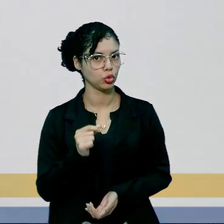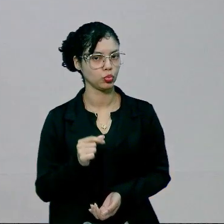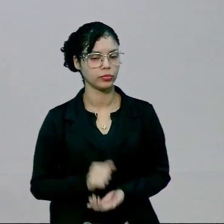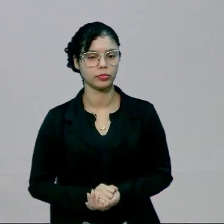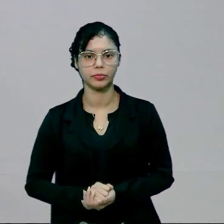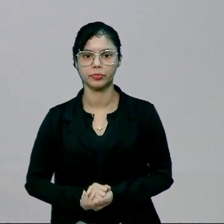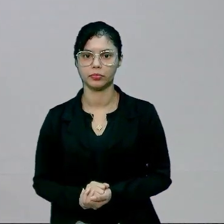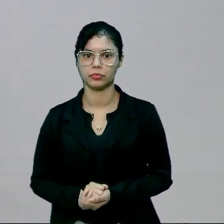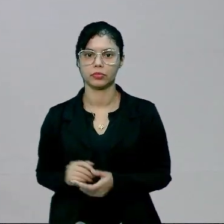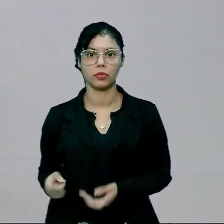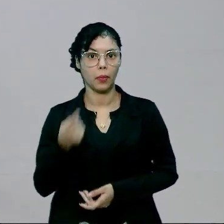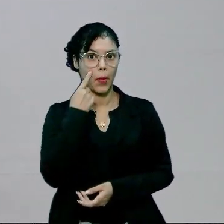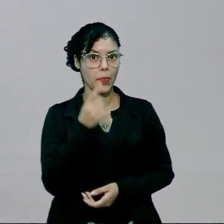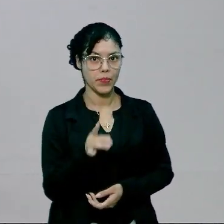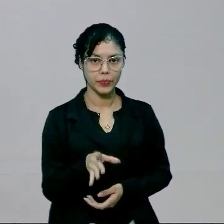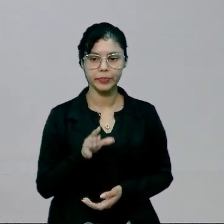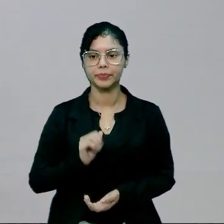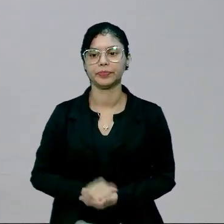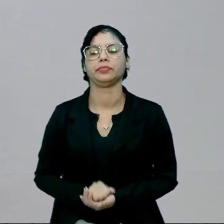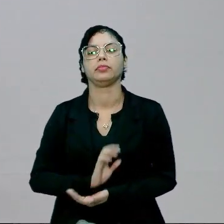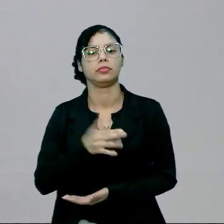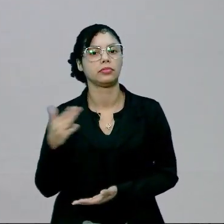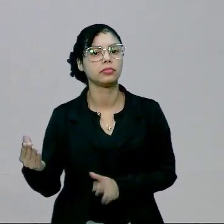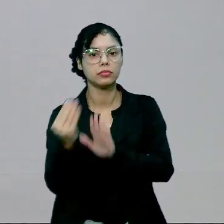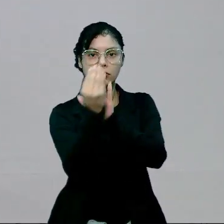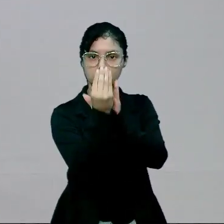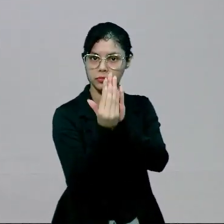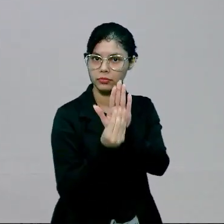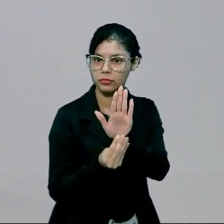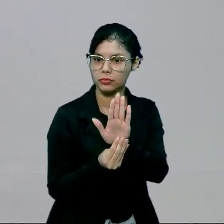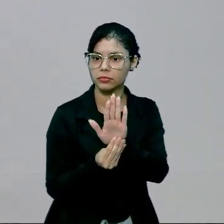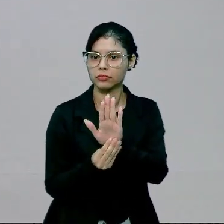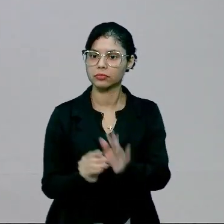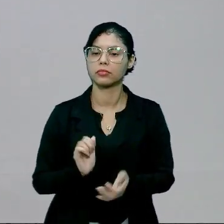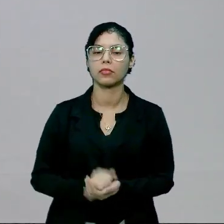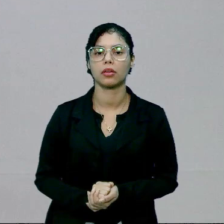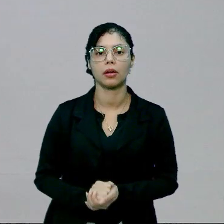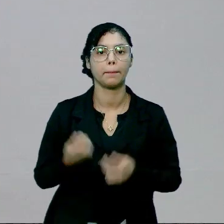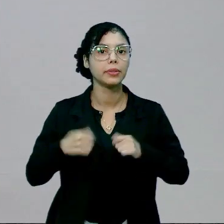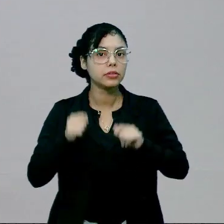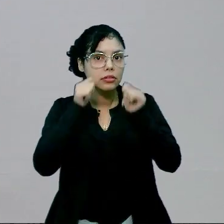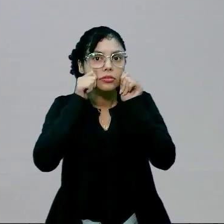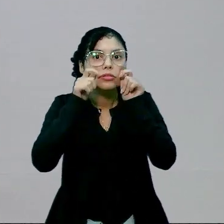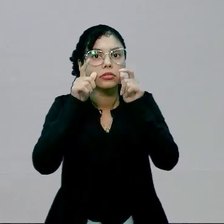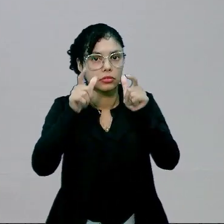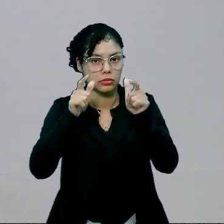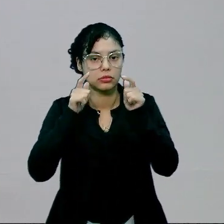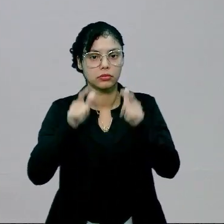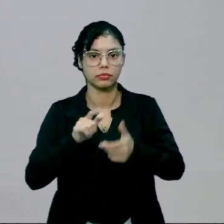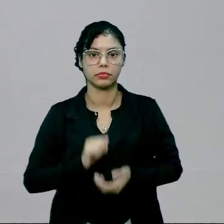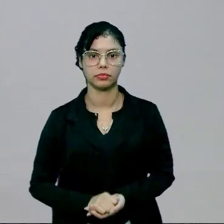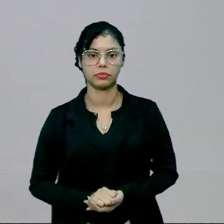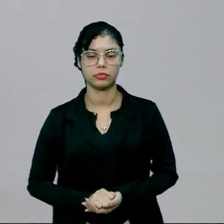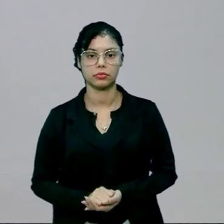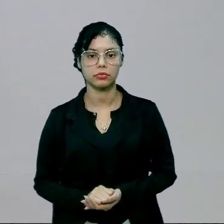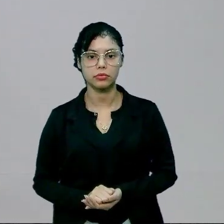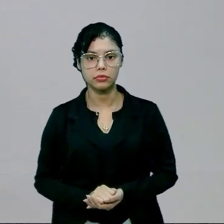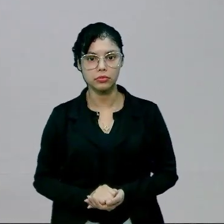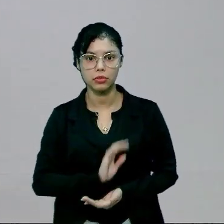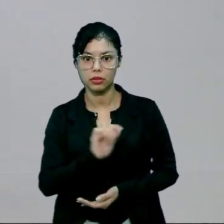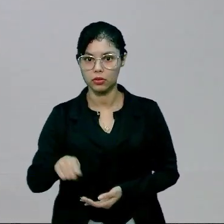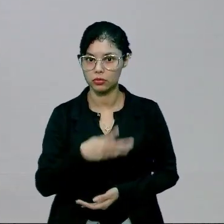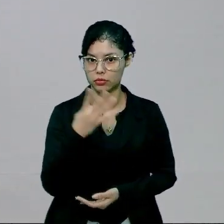Então, olha só pessoal, quando está nesse momento assim, a gente deve prestar muita atenção à